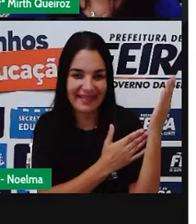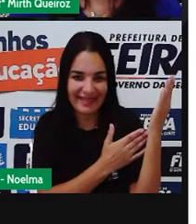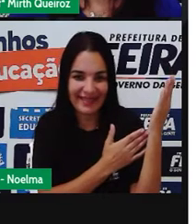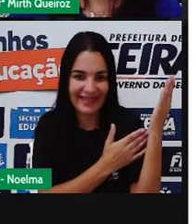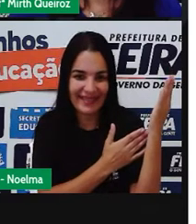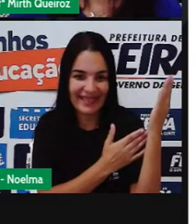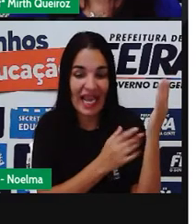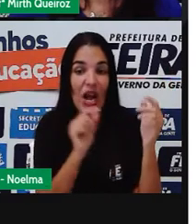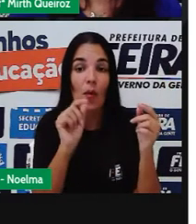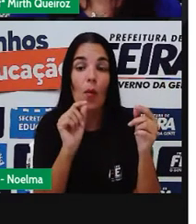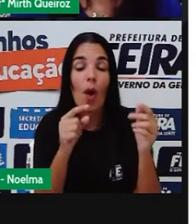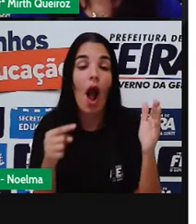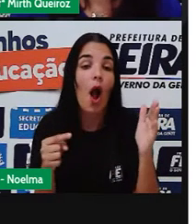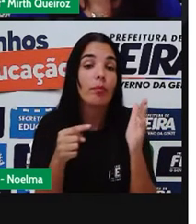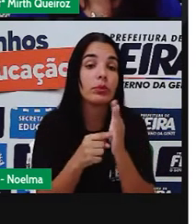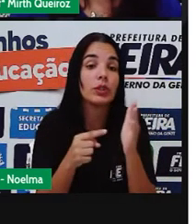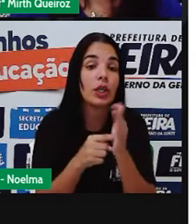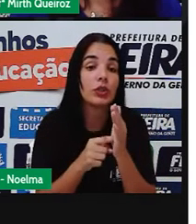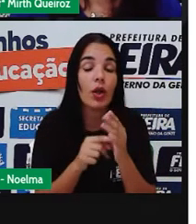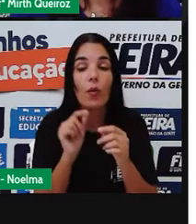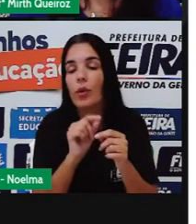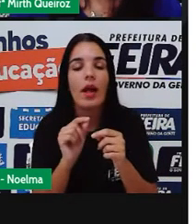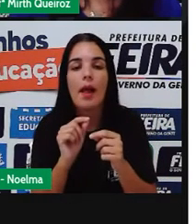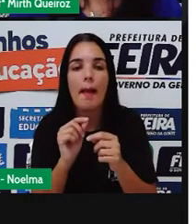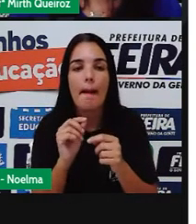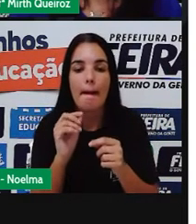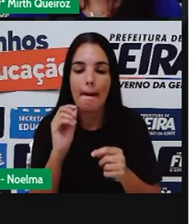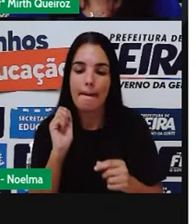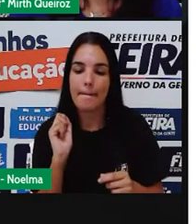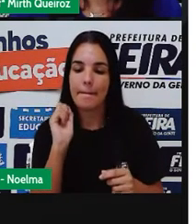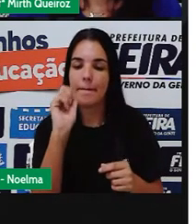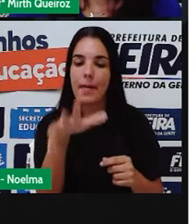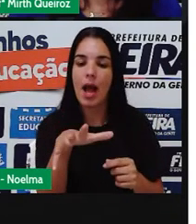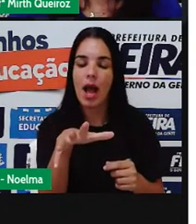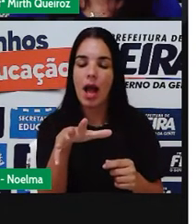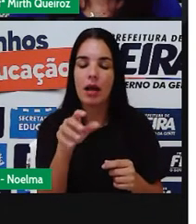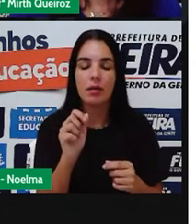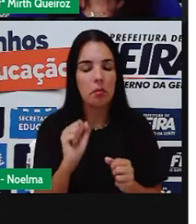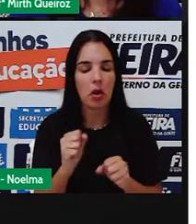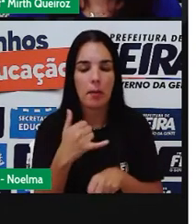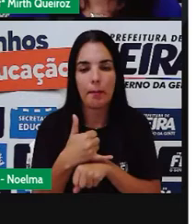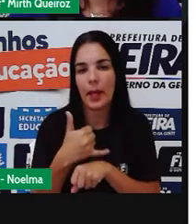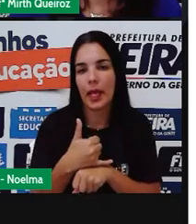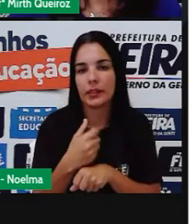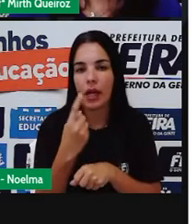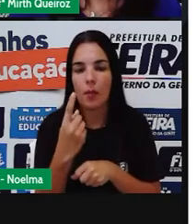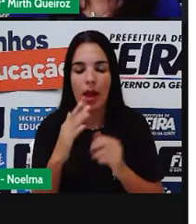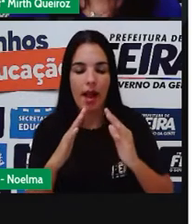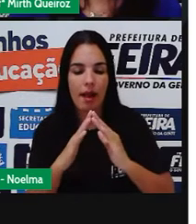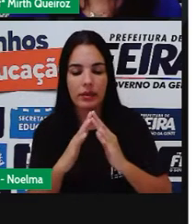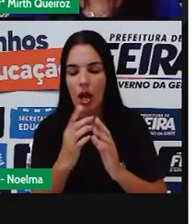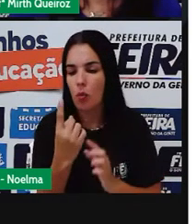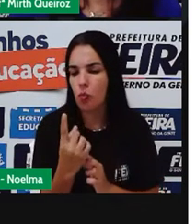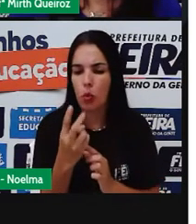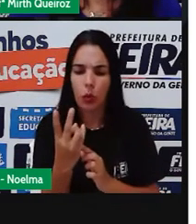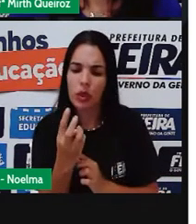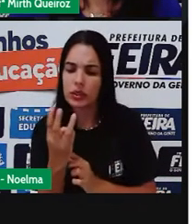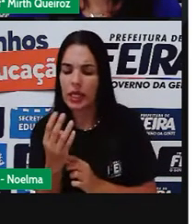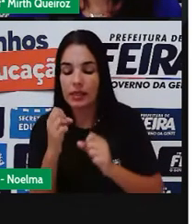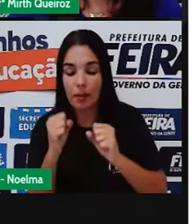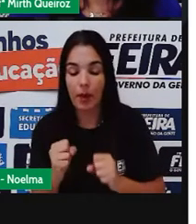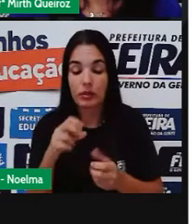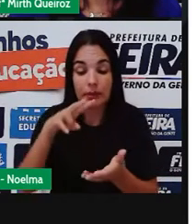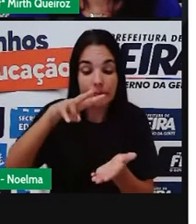amarelinha, o objetivo da brincadeira é jogar um marcador que pode ser uma pedra em uma das casas e atravessar a